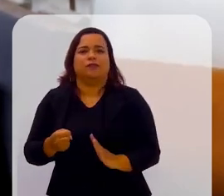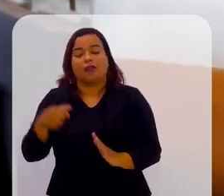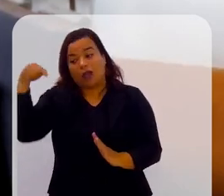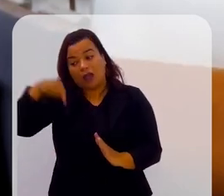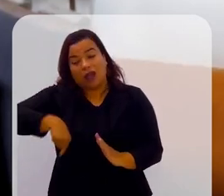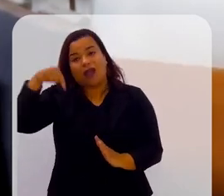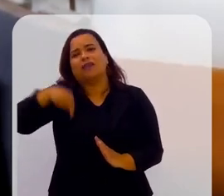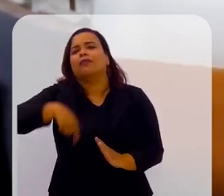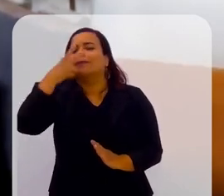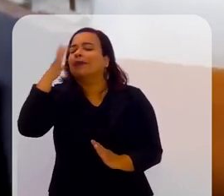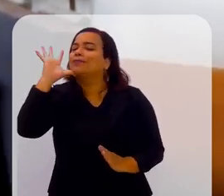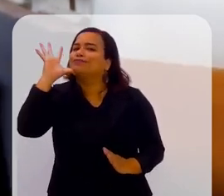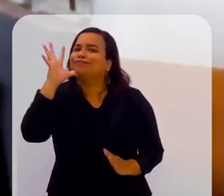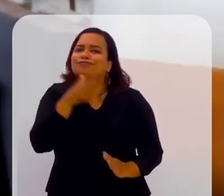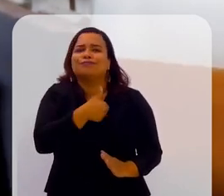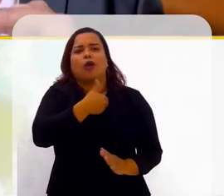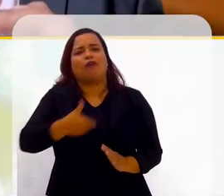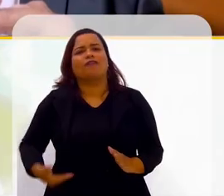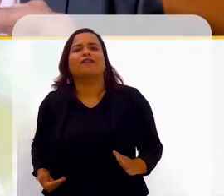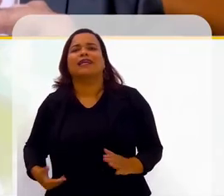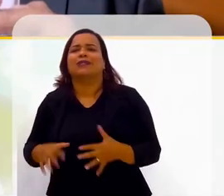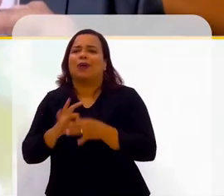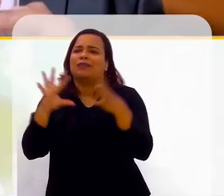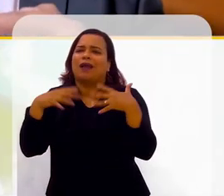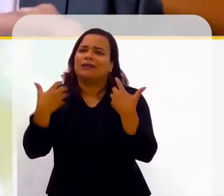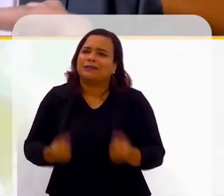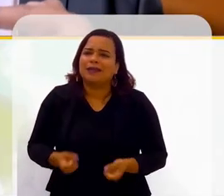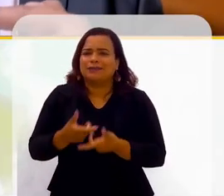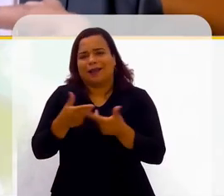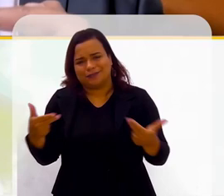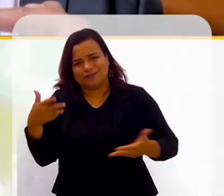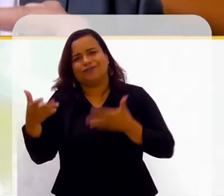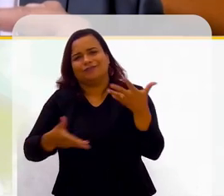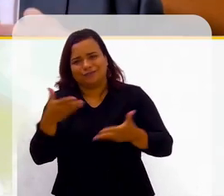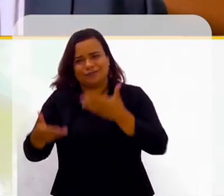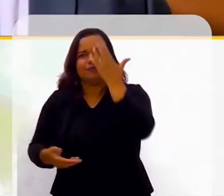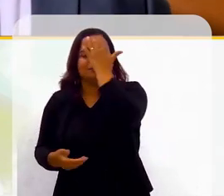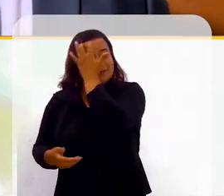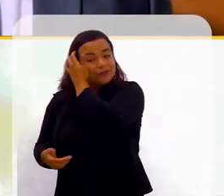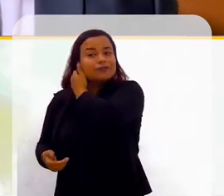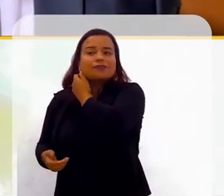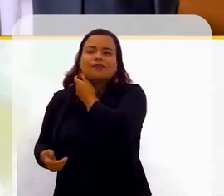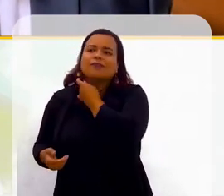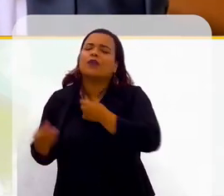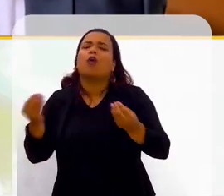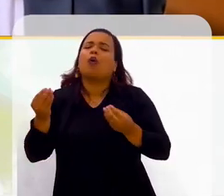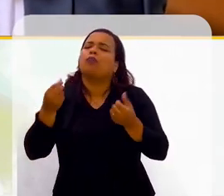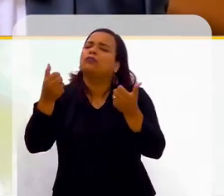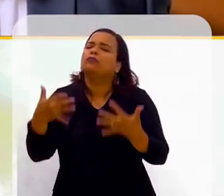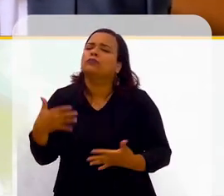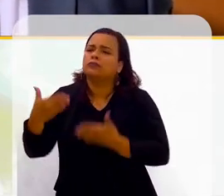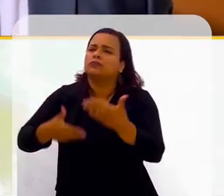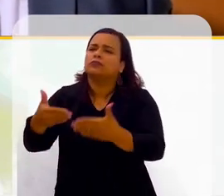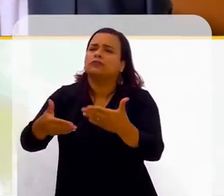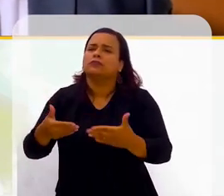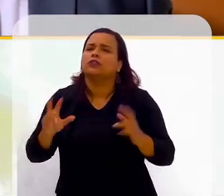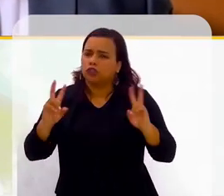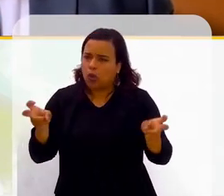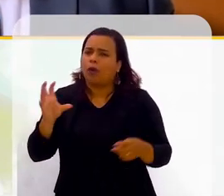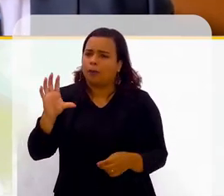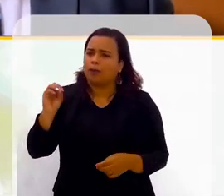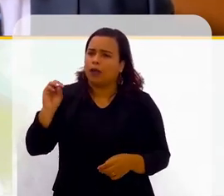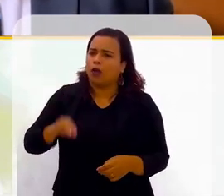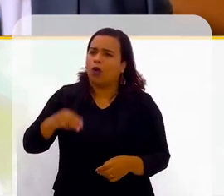para o governo nos aprovar. Ou seja, a gente... Explica para a gente. Explica para a gente. Sobre Compliance?